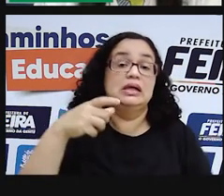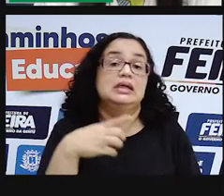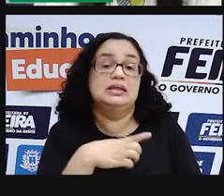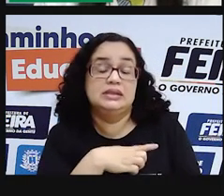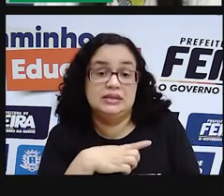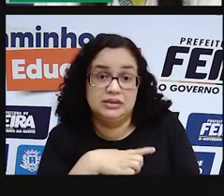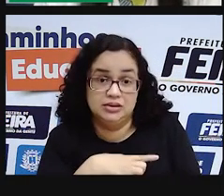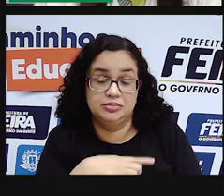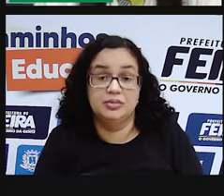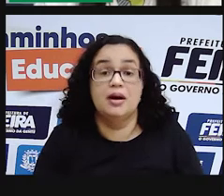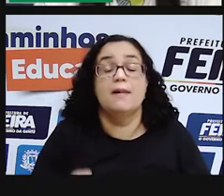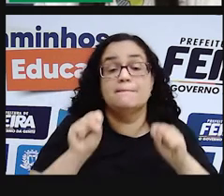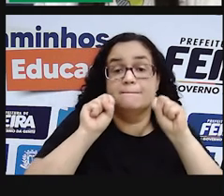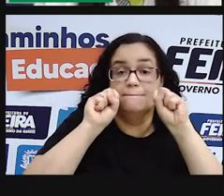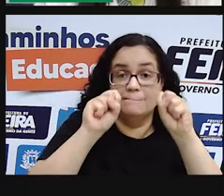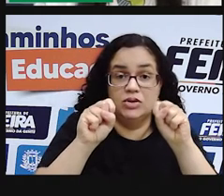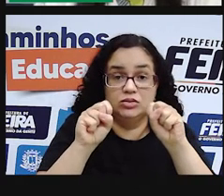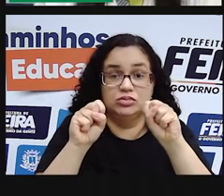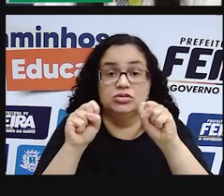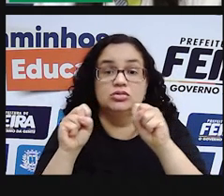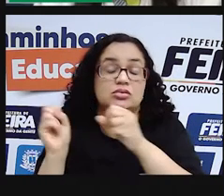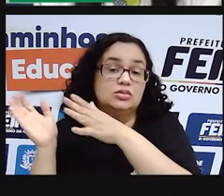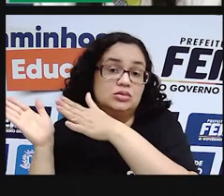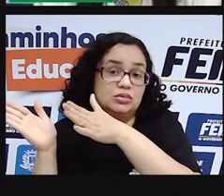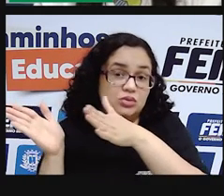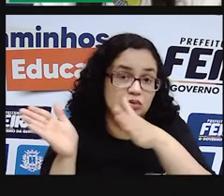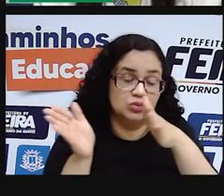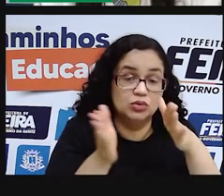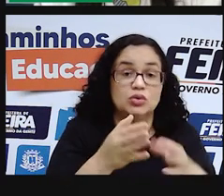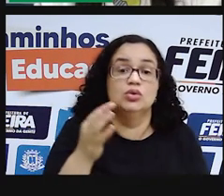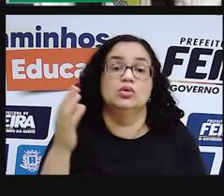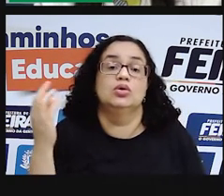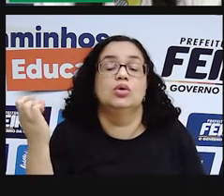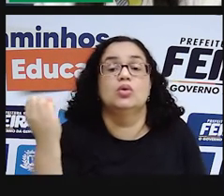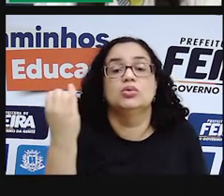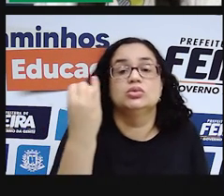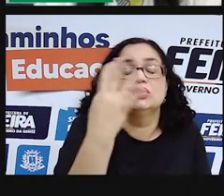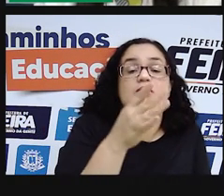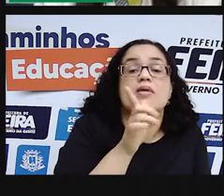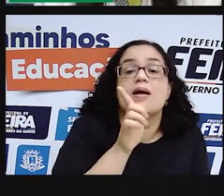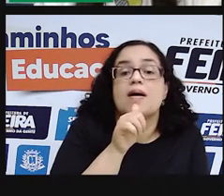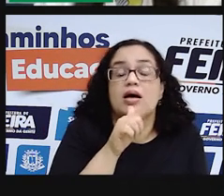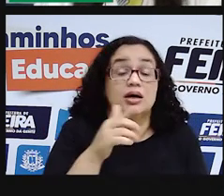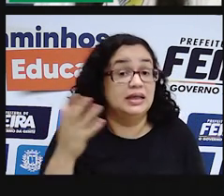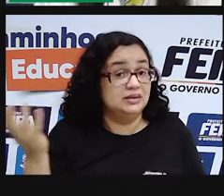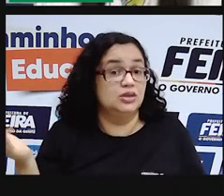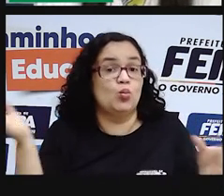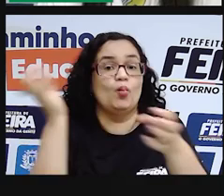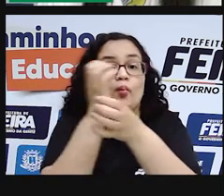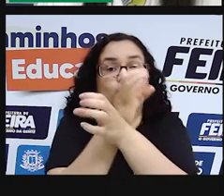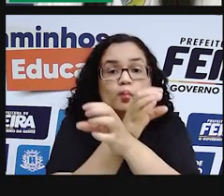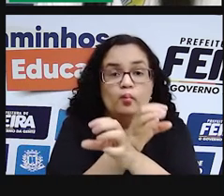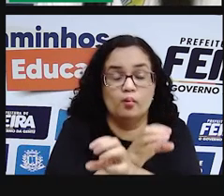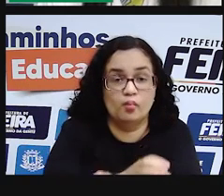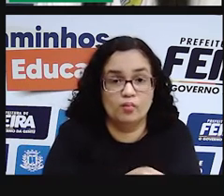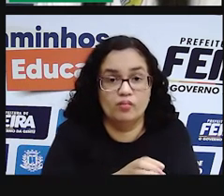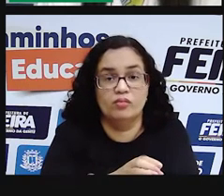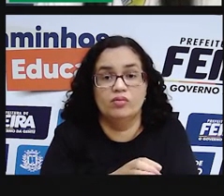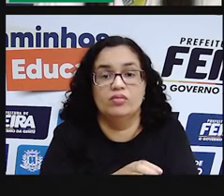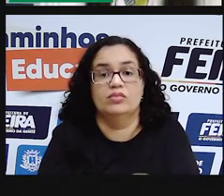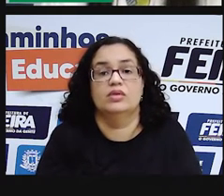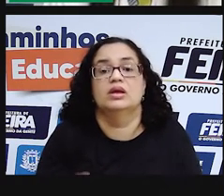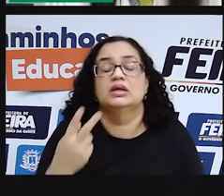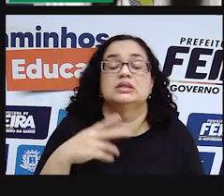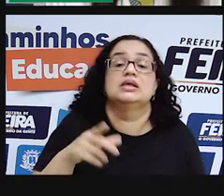esteja localizada, ela pode passar por períodos com uma quantidade menor de água e até seca. E aí no período, por exemplo,